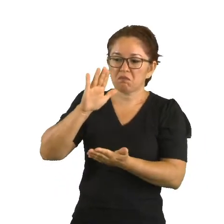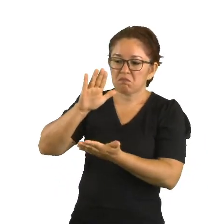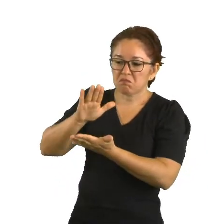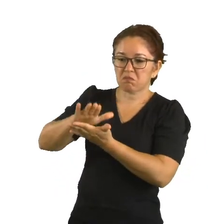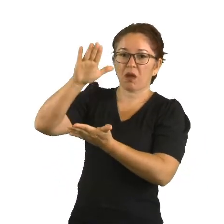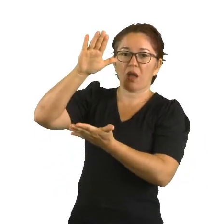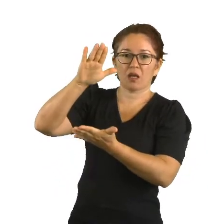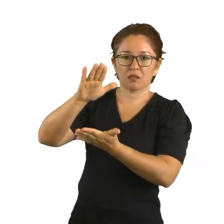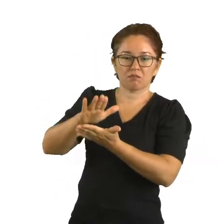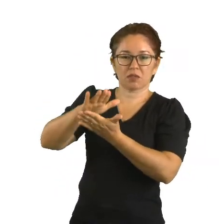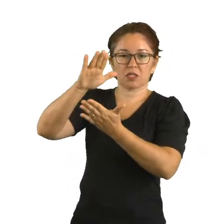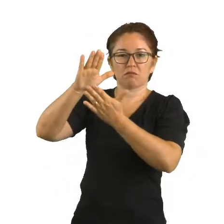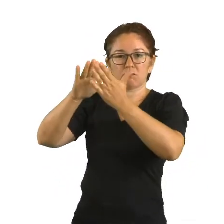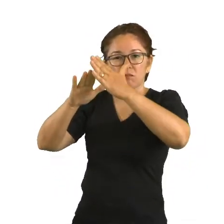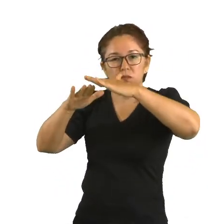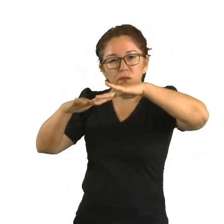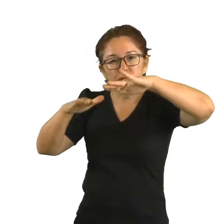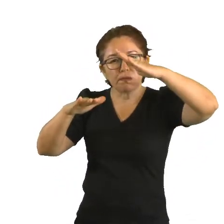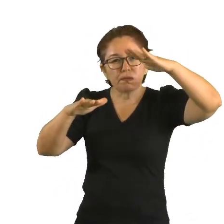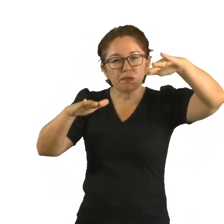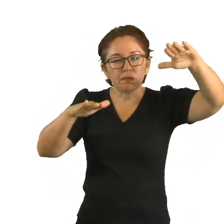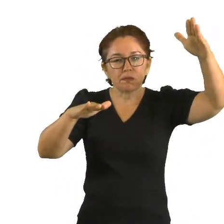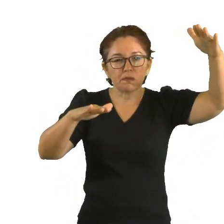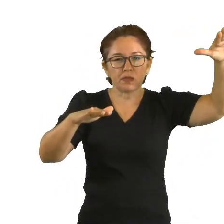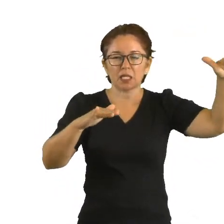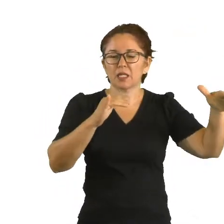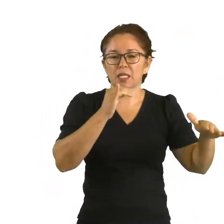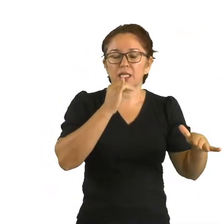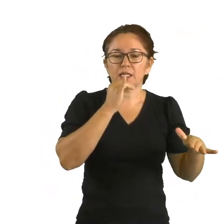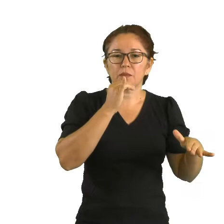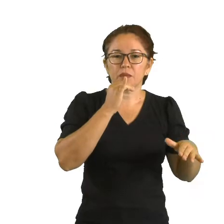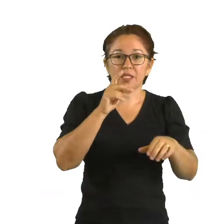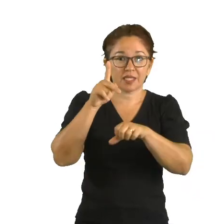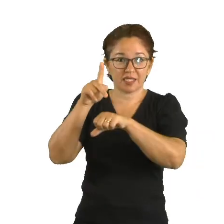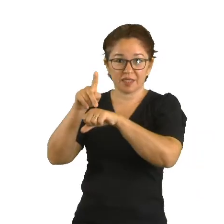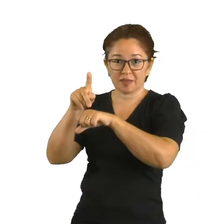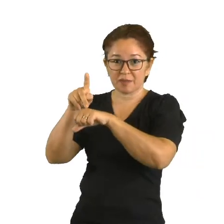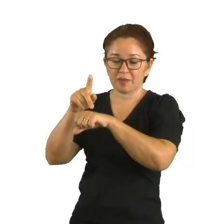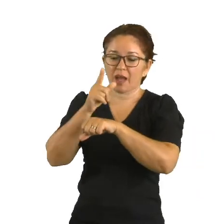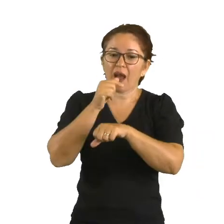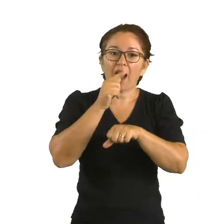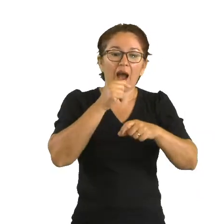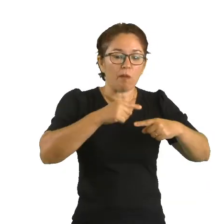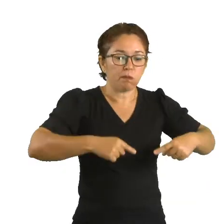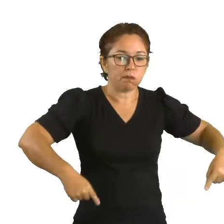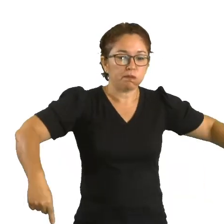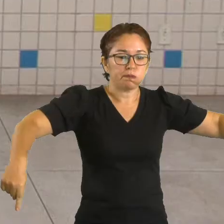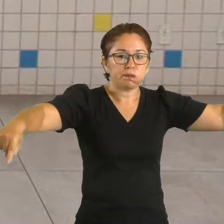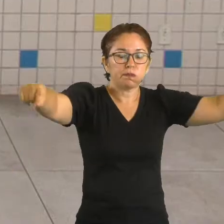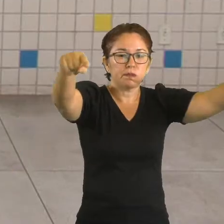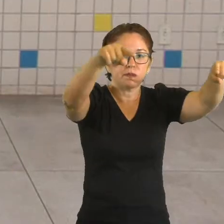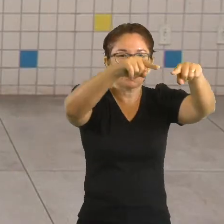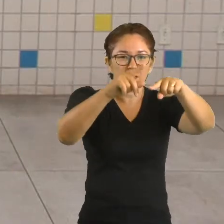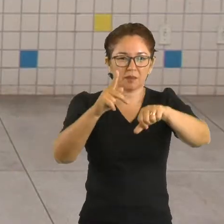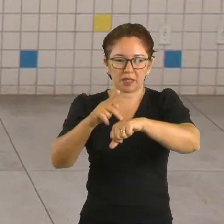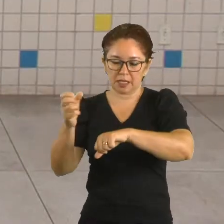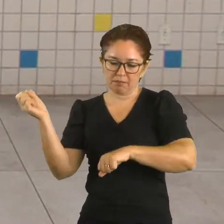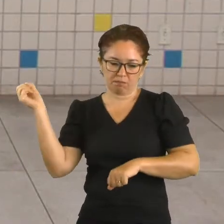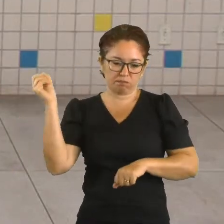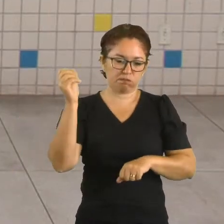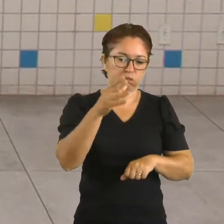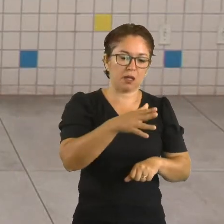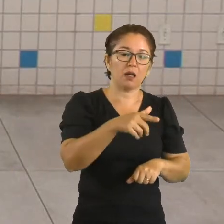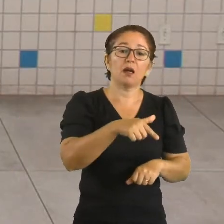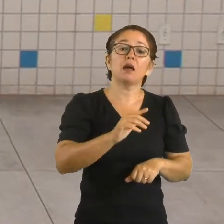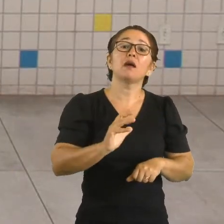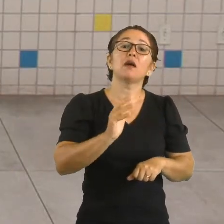um meio. Um exemplo disso é quando a gente pega uma pedrinha e joga no meio do lago, que forma aquelas ondinhas. já perceberam?